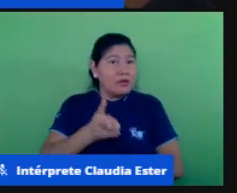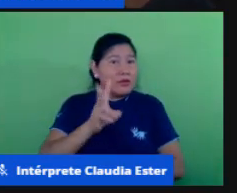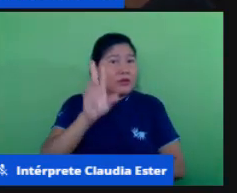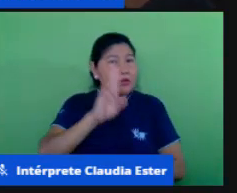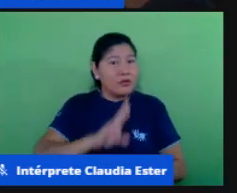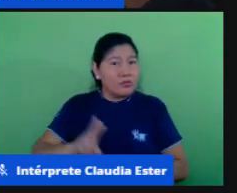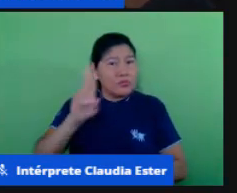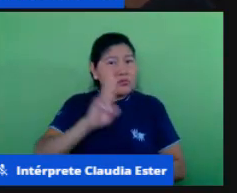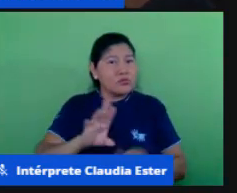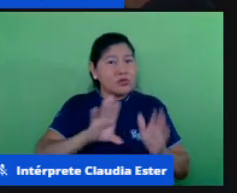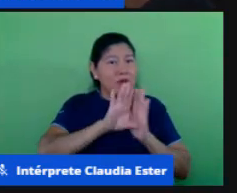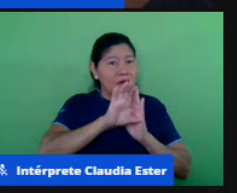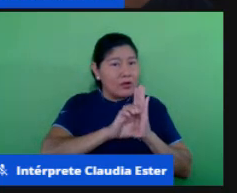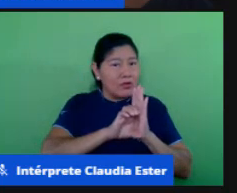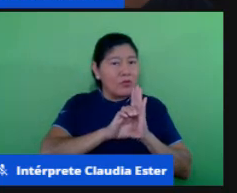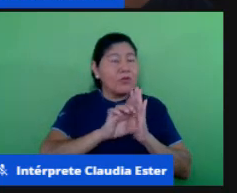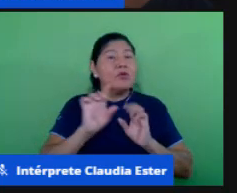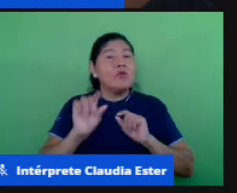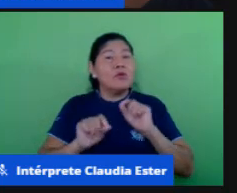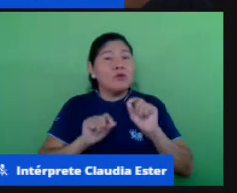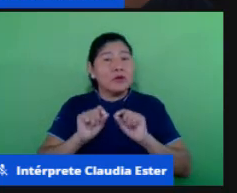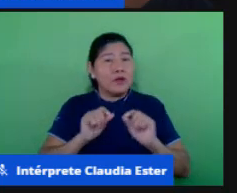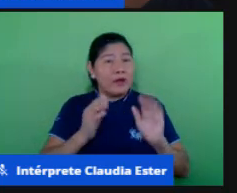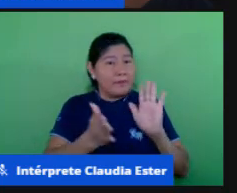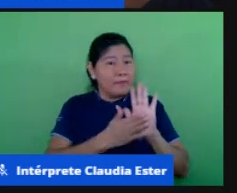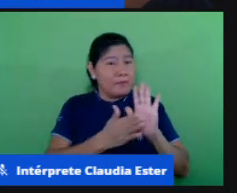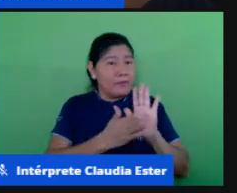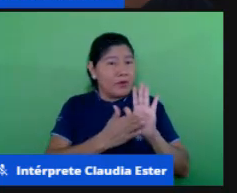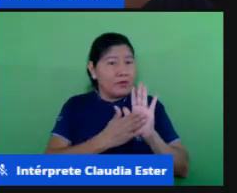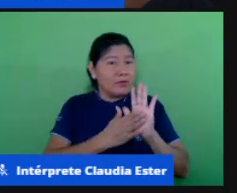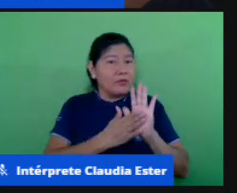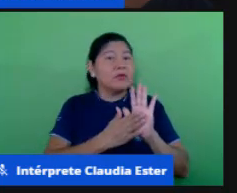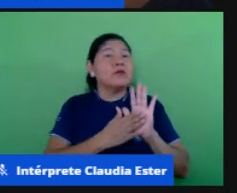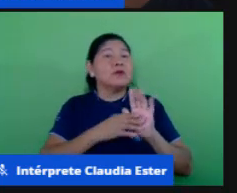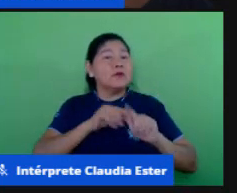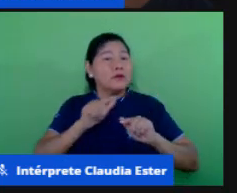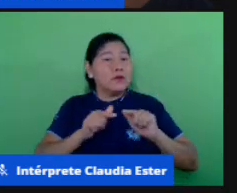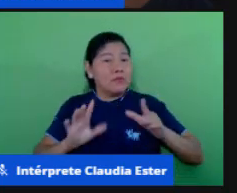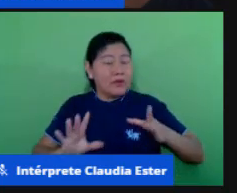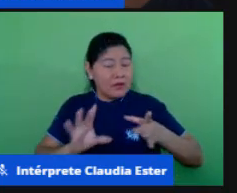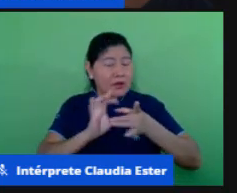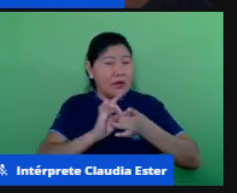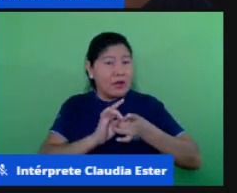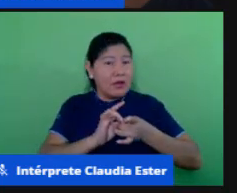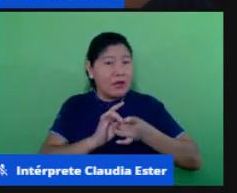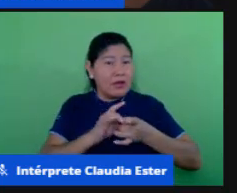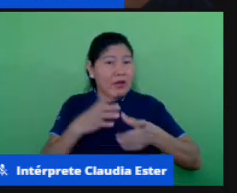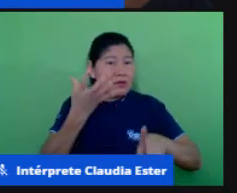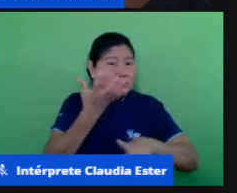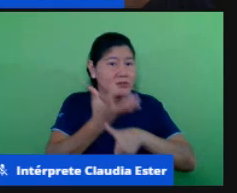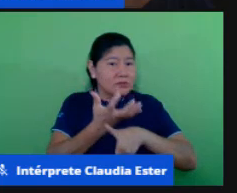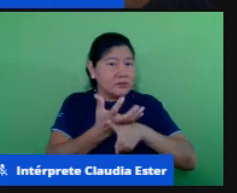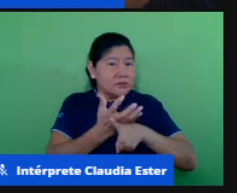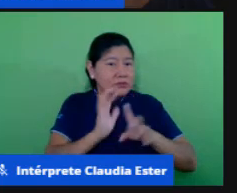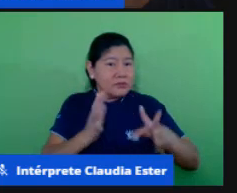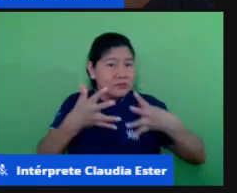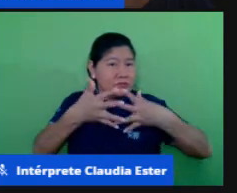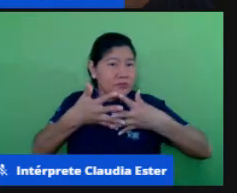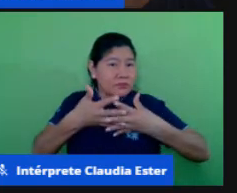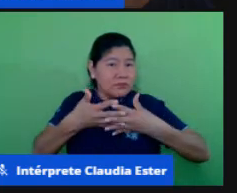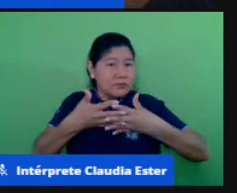e geografia como a proposta de trabalhar de maneira interdisciplinar até pra aproveitar o momento de